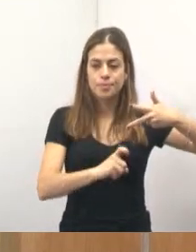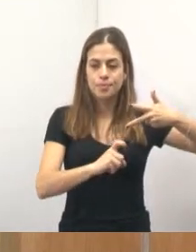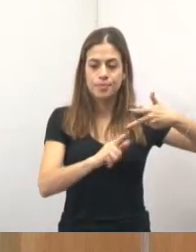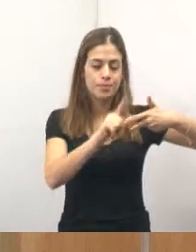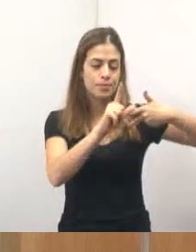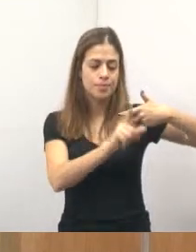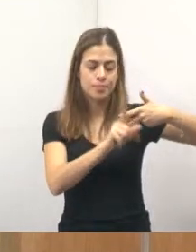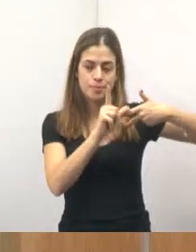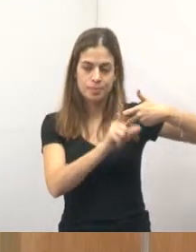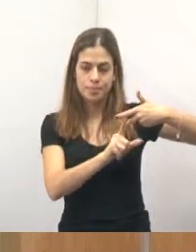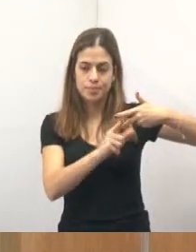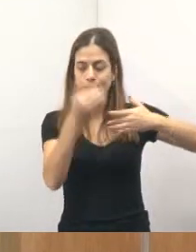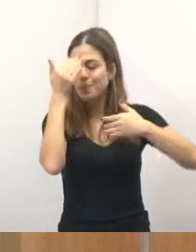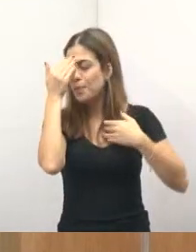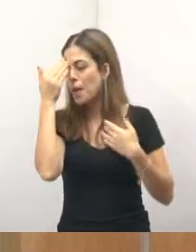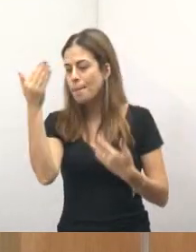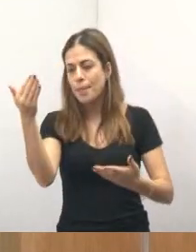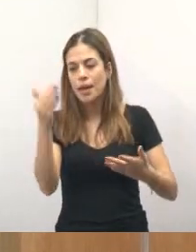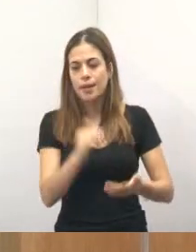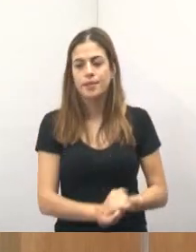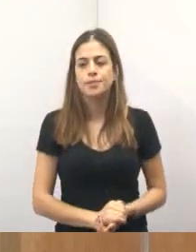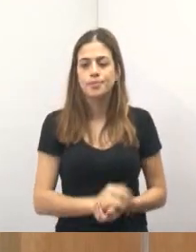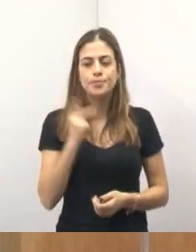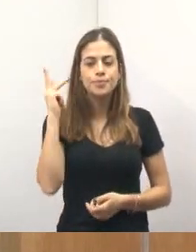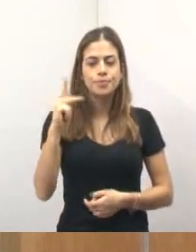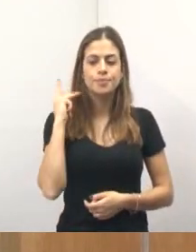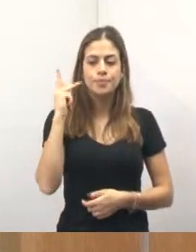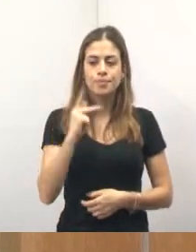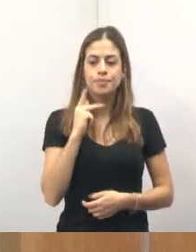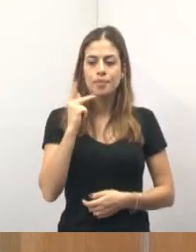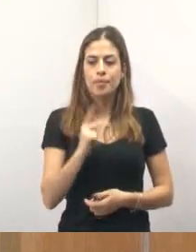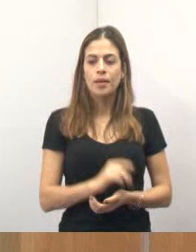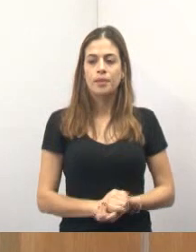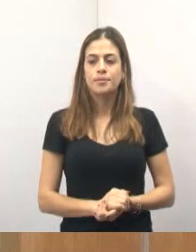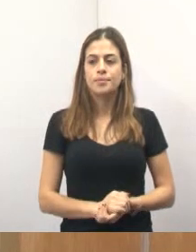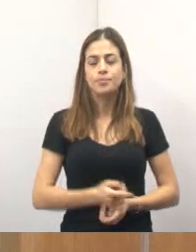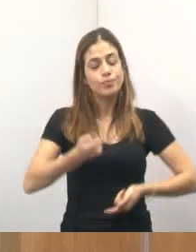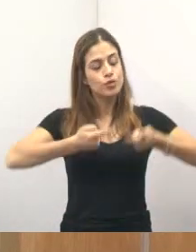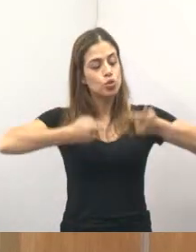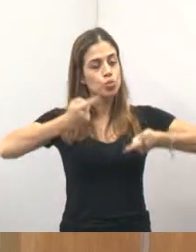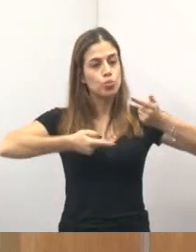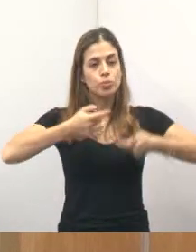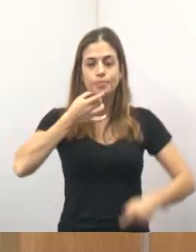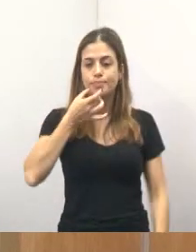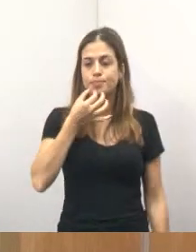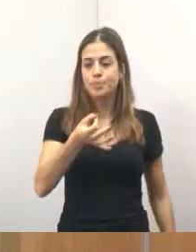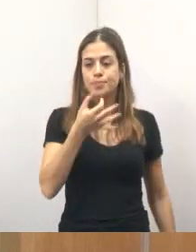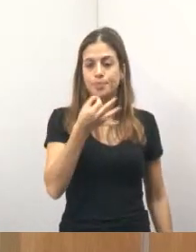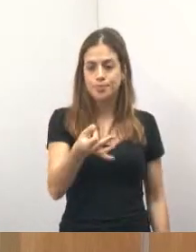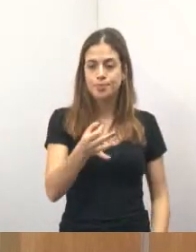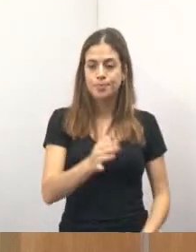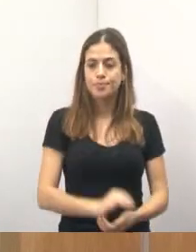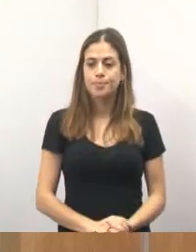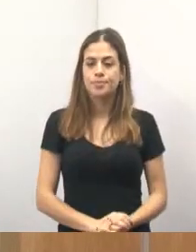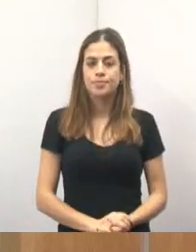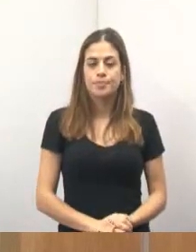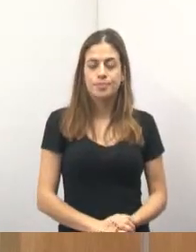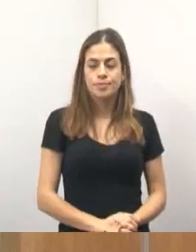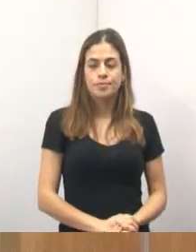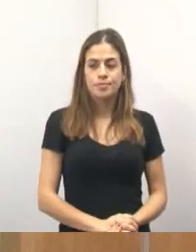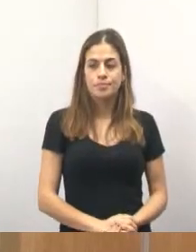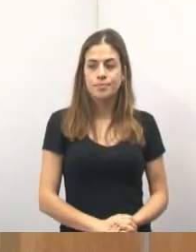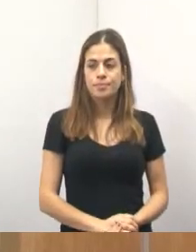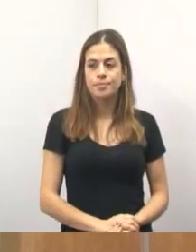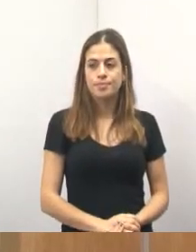Legislativo. Então, muito obrigado aos vereadores e pelas discussões e opiniões também. Está bom? Vamos ao